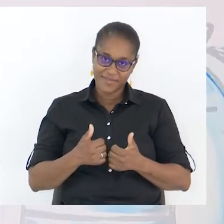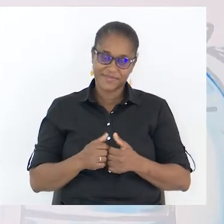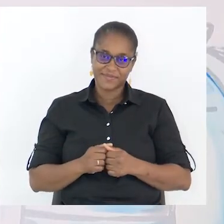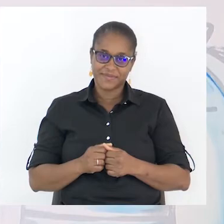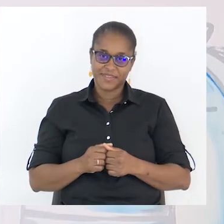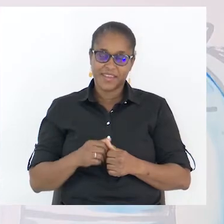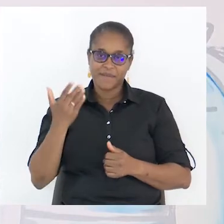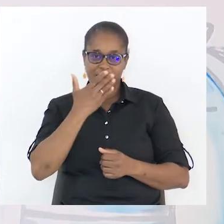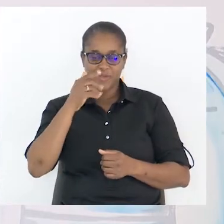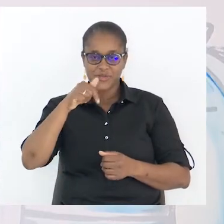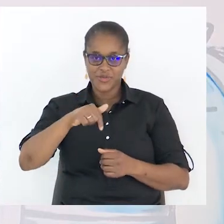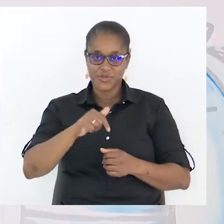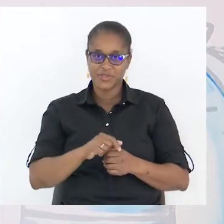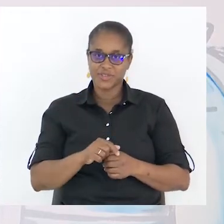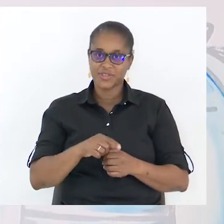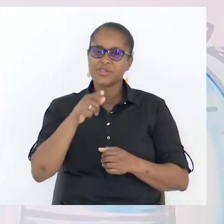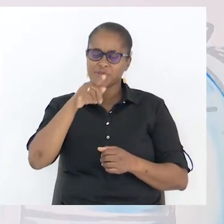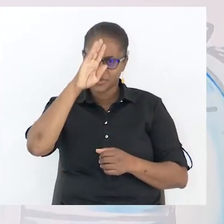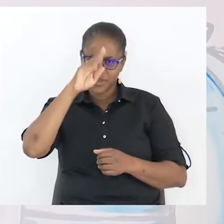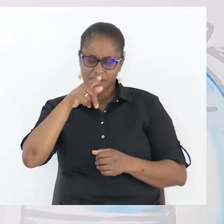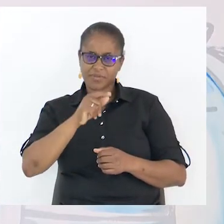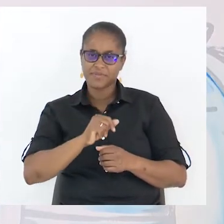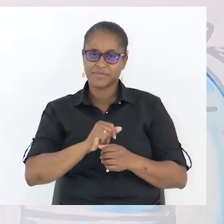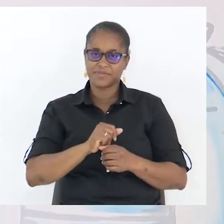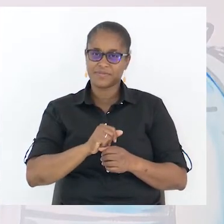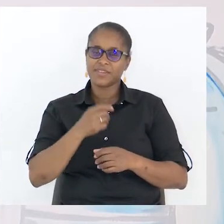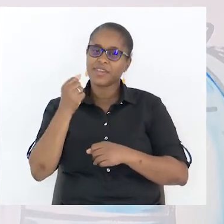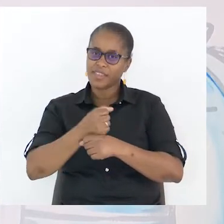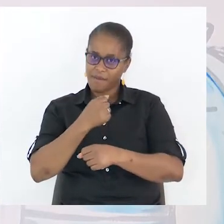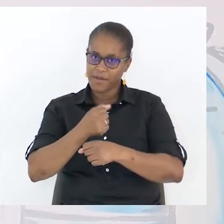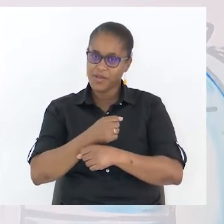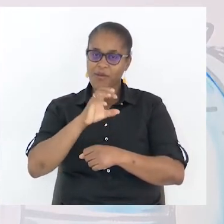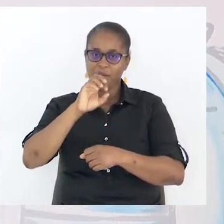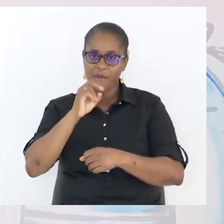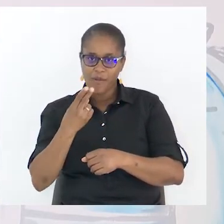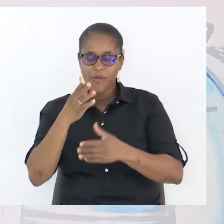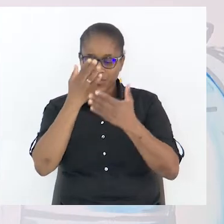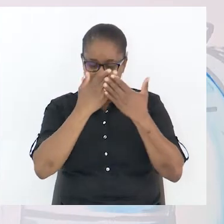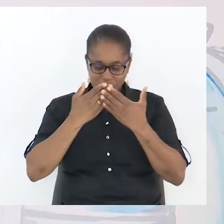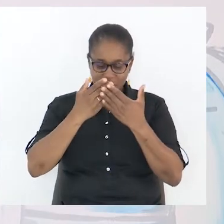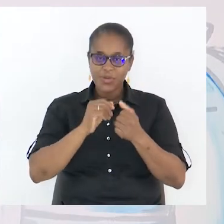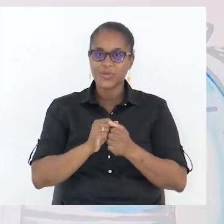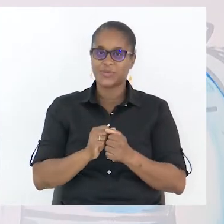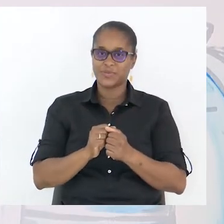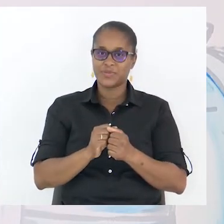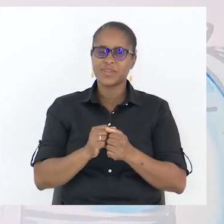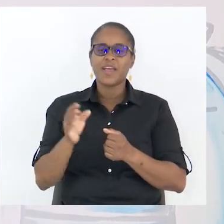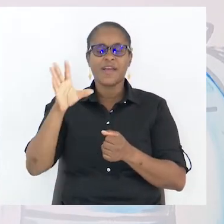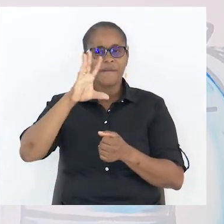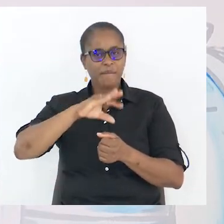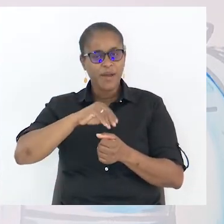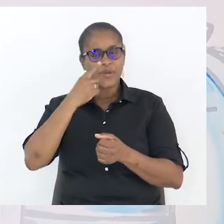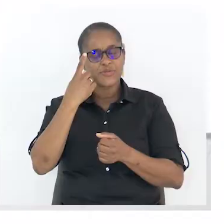Para a aula de hoje, deste conta que, trabalhou-se ou então se estudou, mais